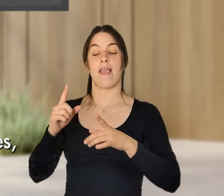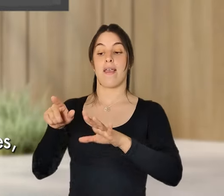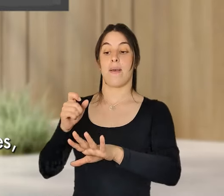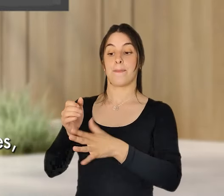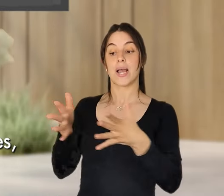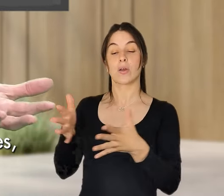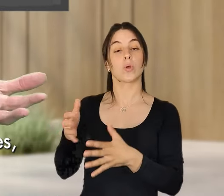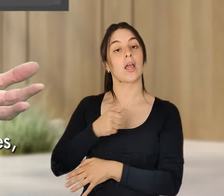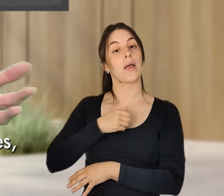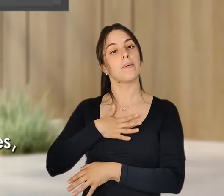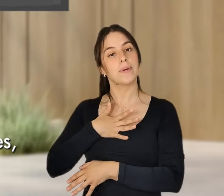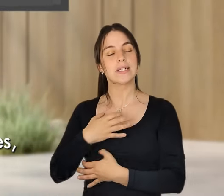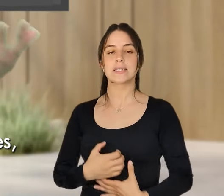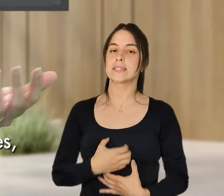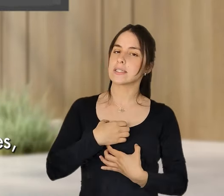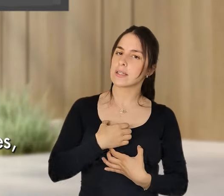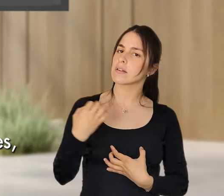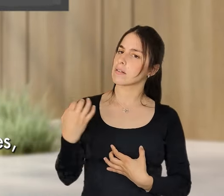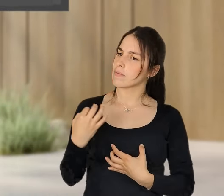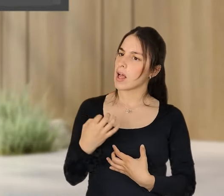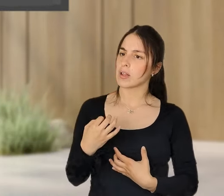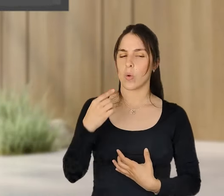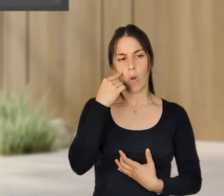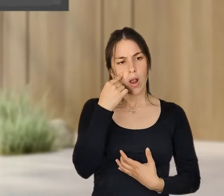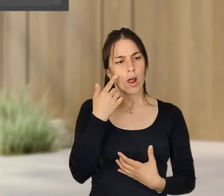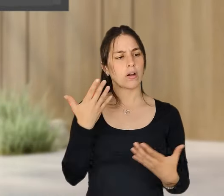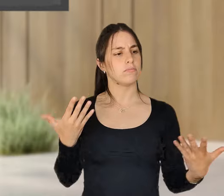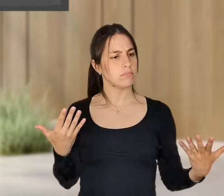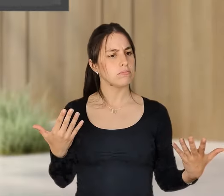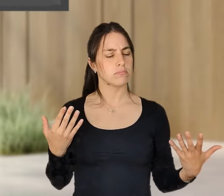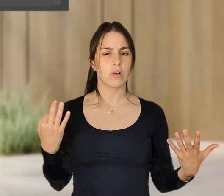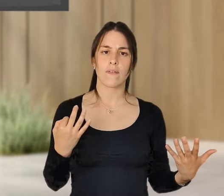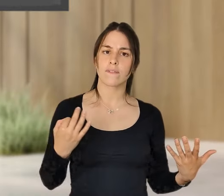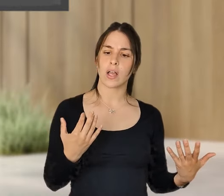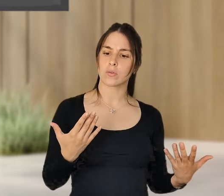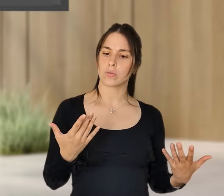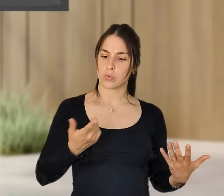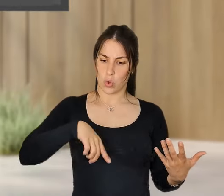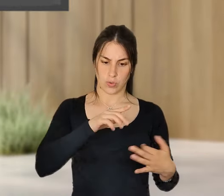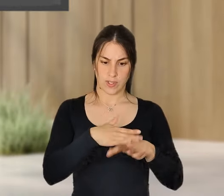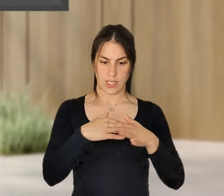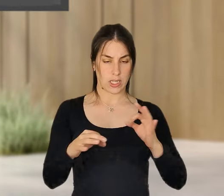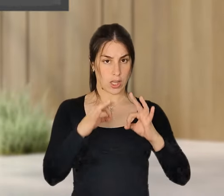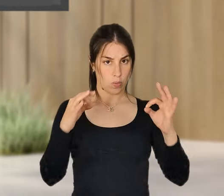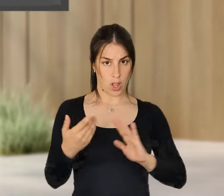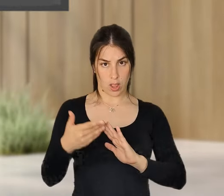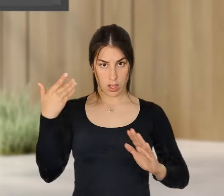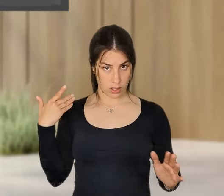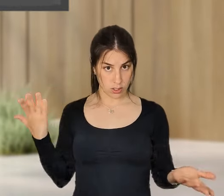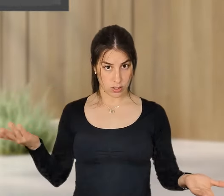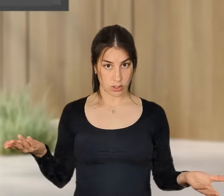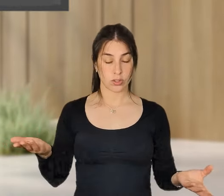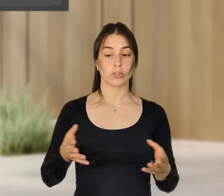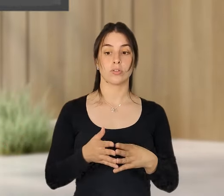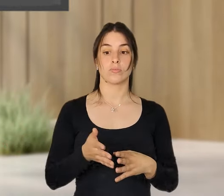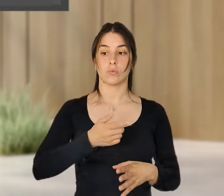quer subjetivamente, quer com os indicadores, que estão a fazer tudo aquilo que faziam antes. Ok. E, portanto,